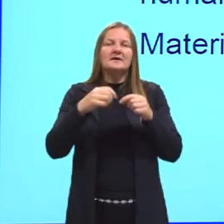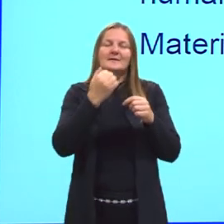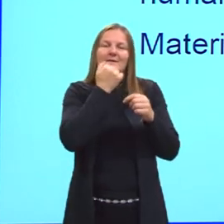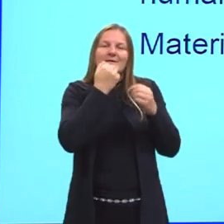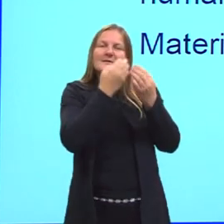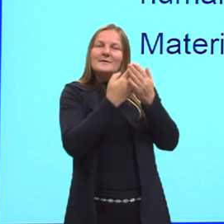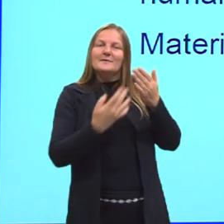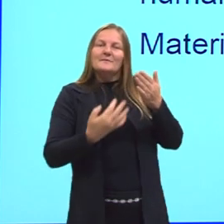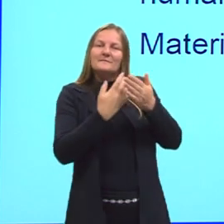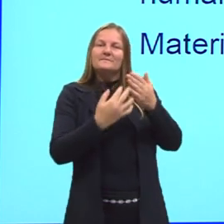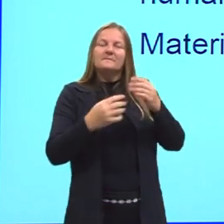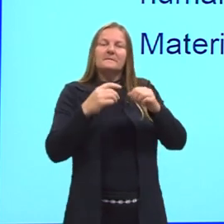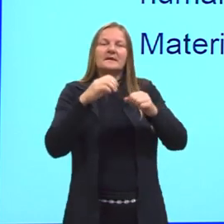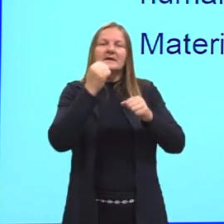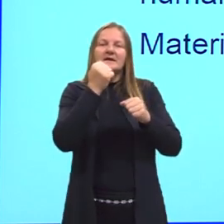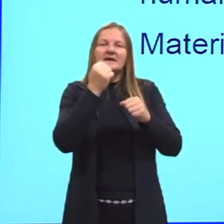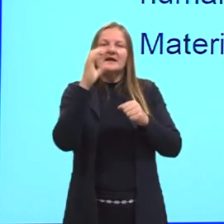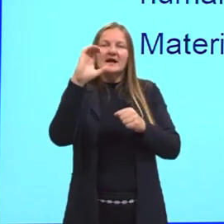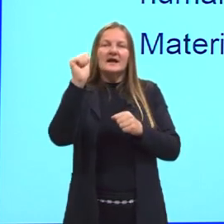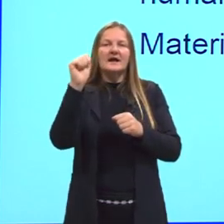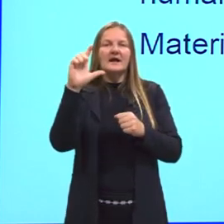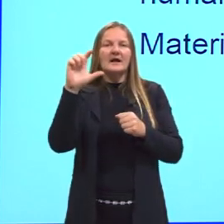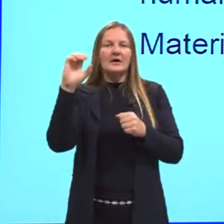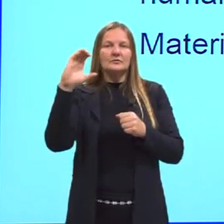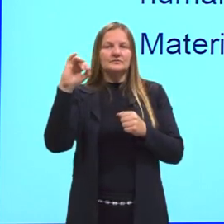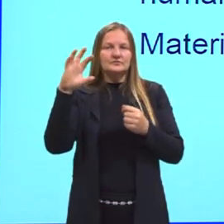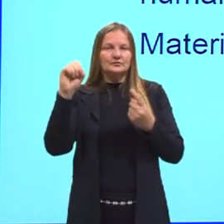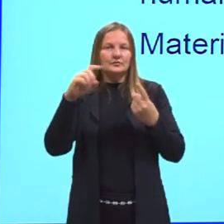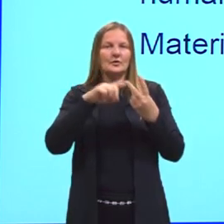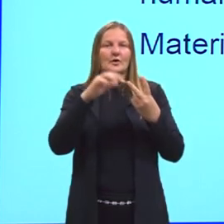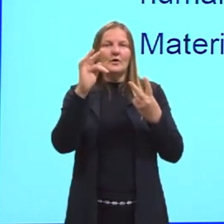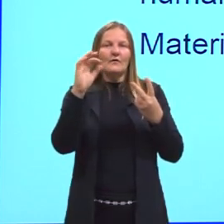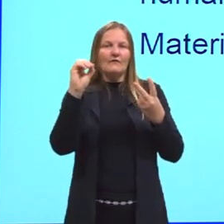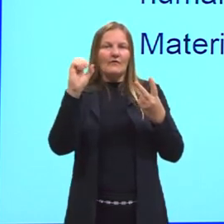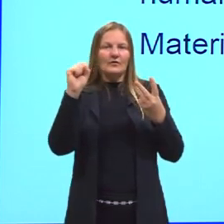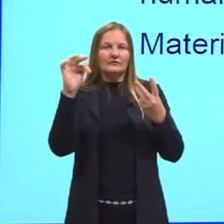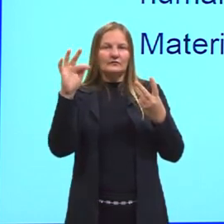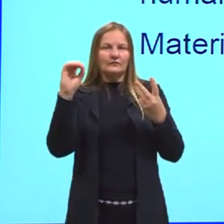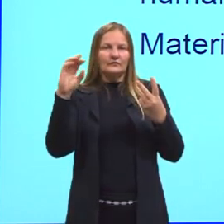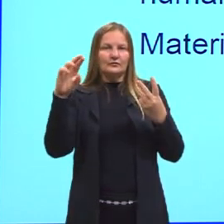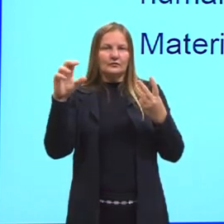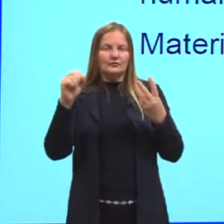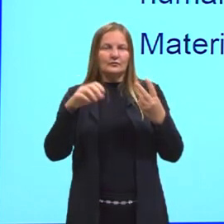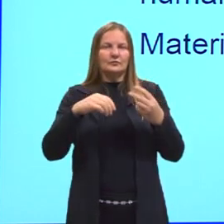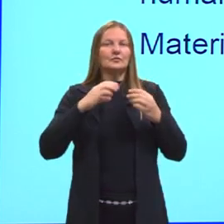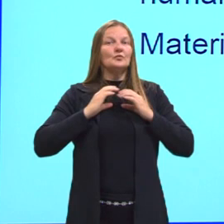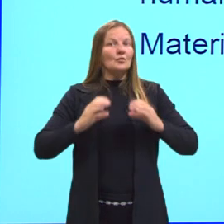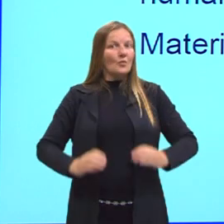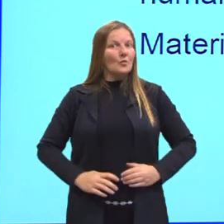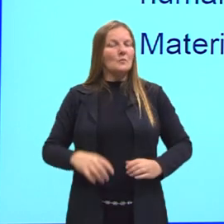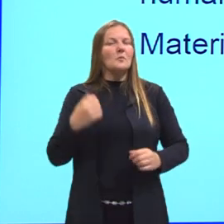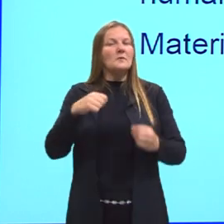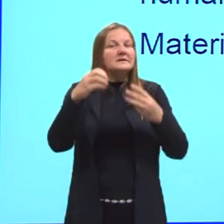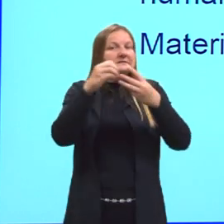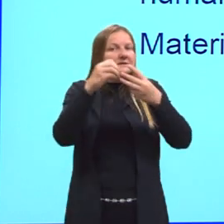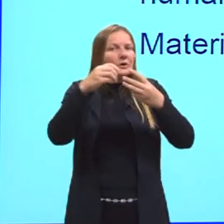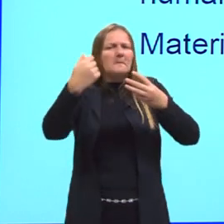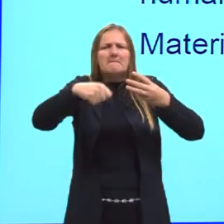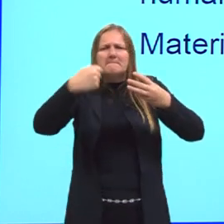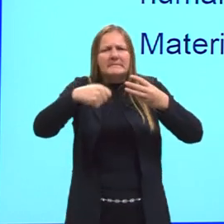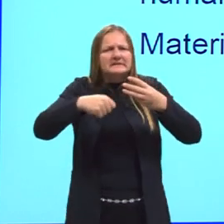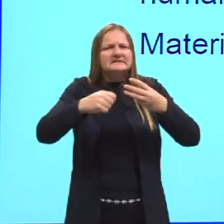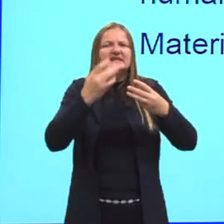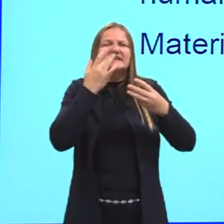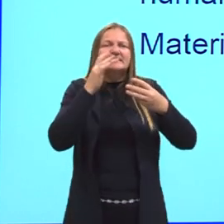principalmente o cálcio e o fósforo. Todo organismo vai precisar, as células precisam do cálcio, do